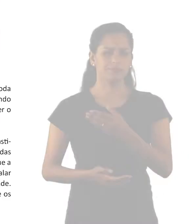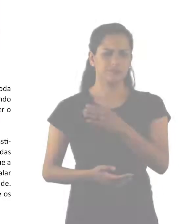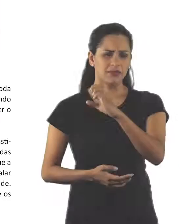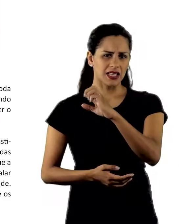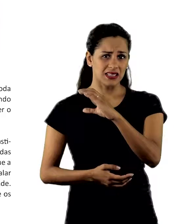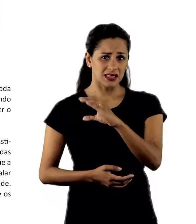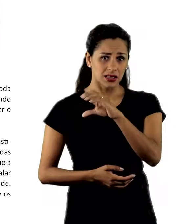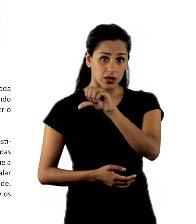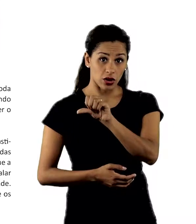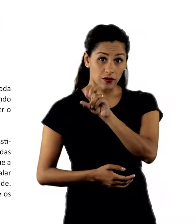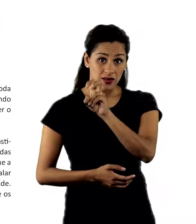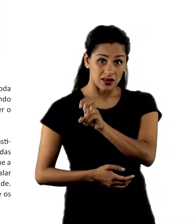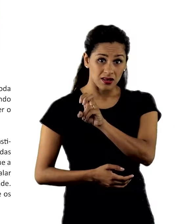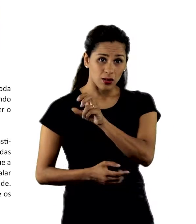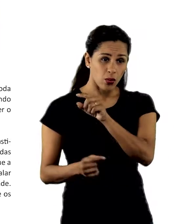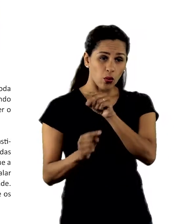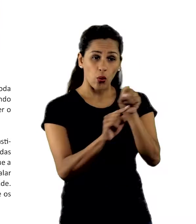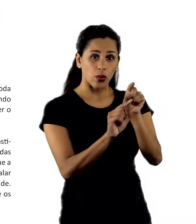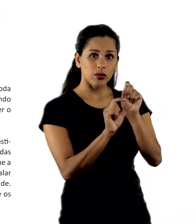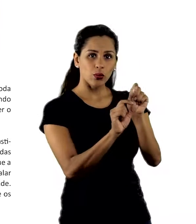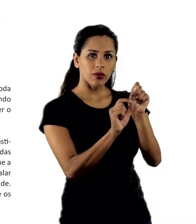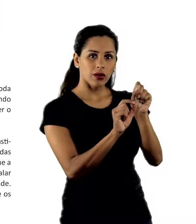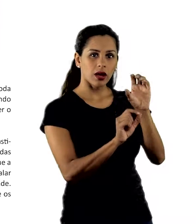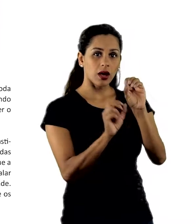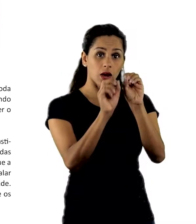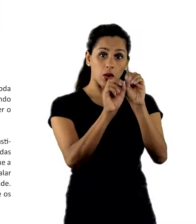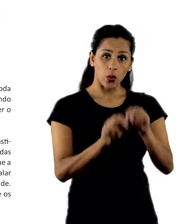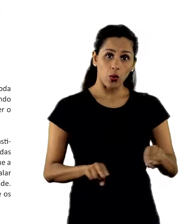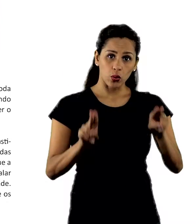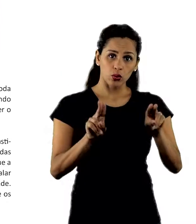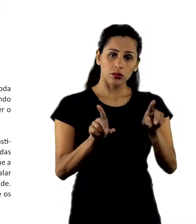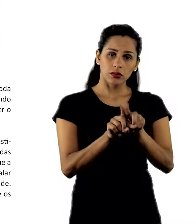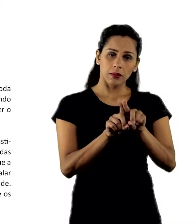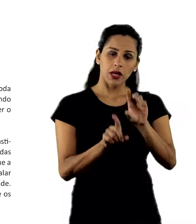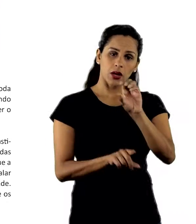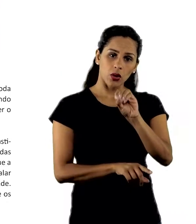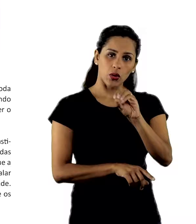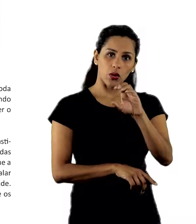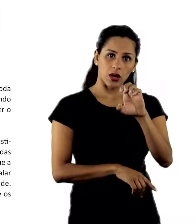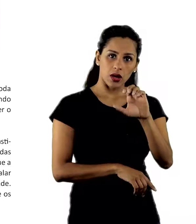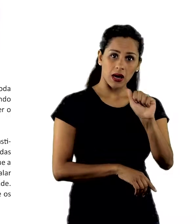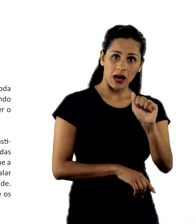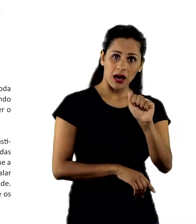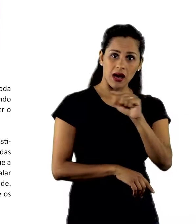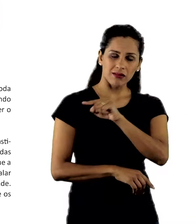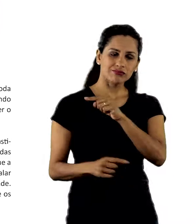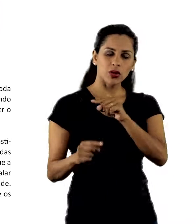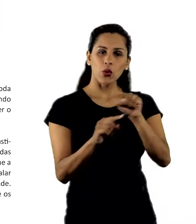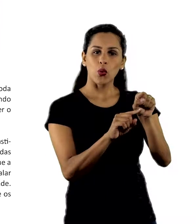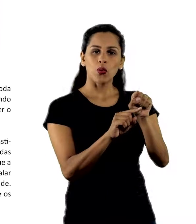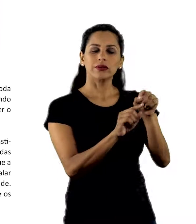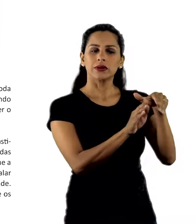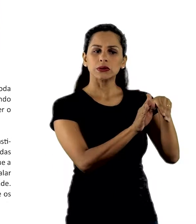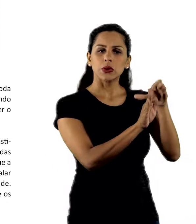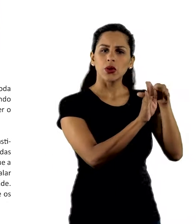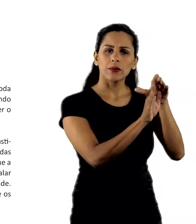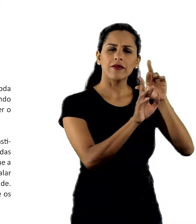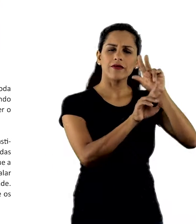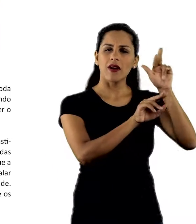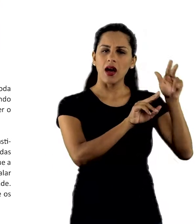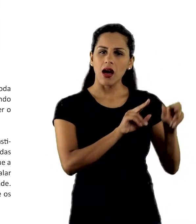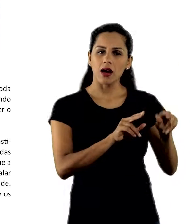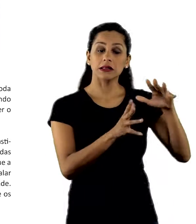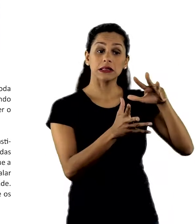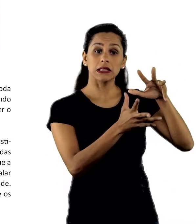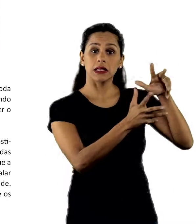A EC95 vai contra recomendações da ONU e da OEA. Esta EC vai contra diversas recomendações